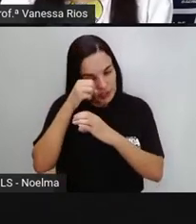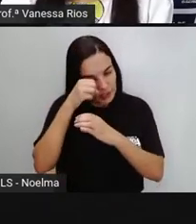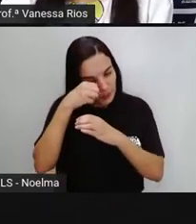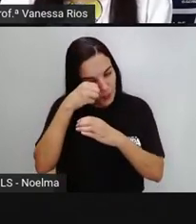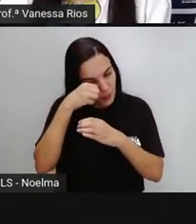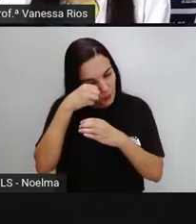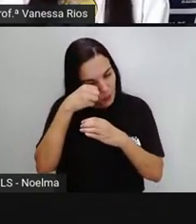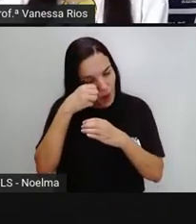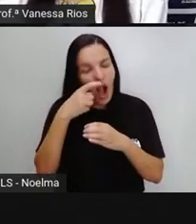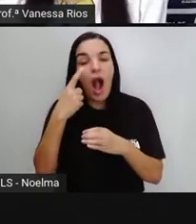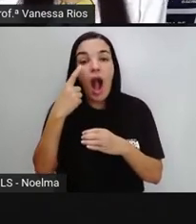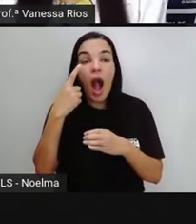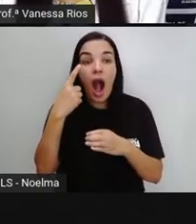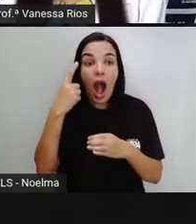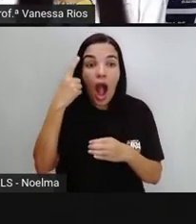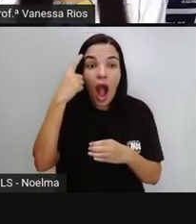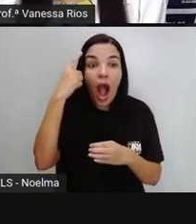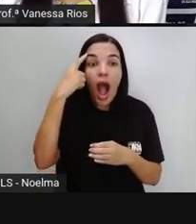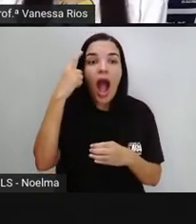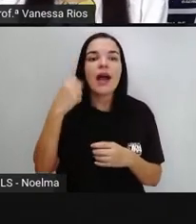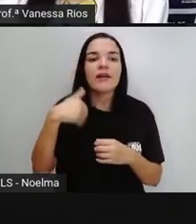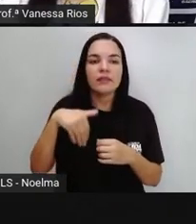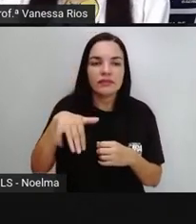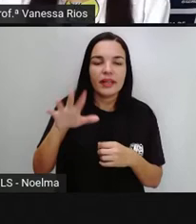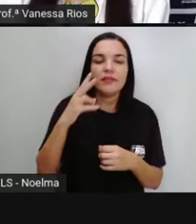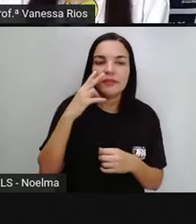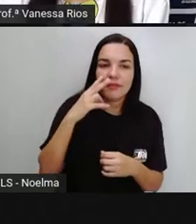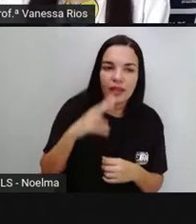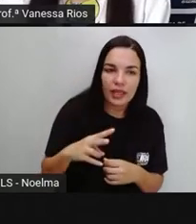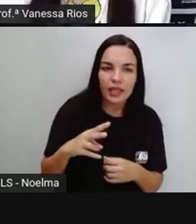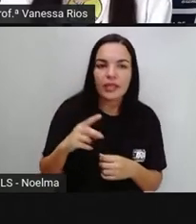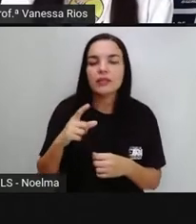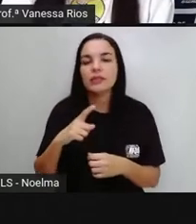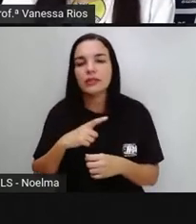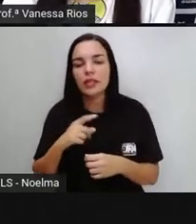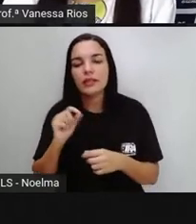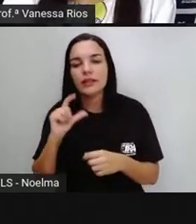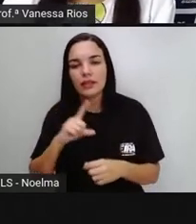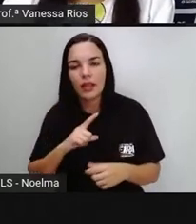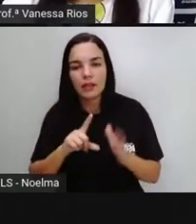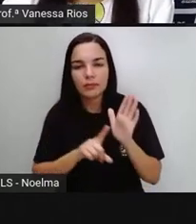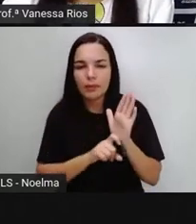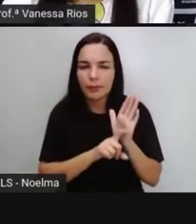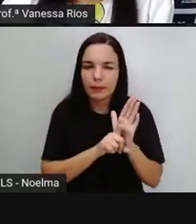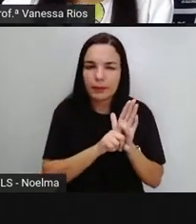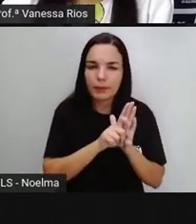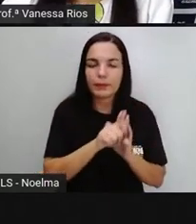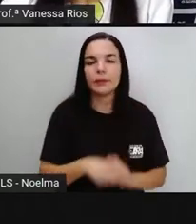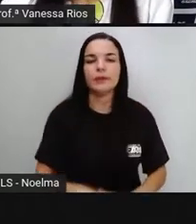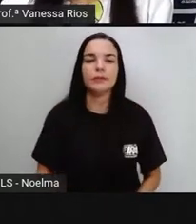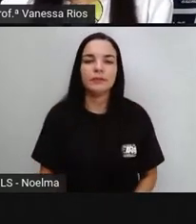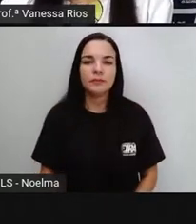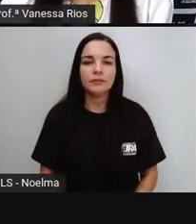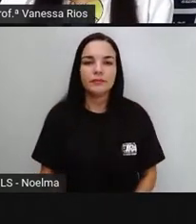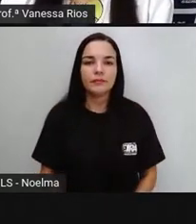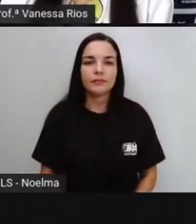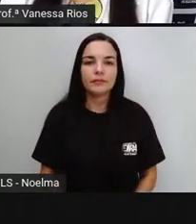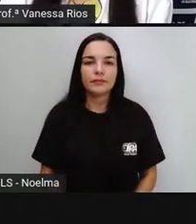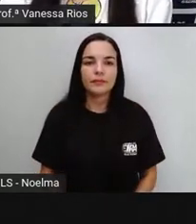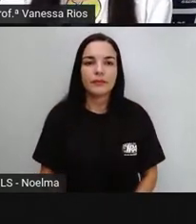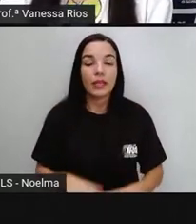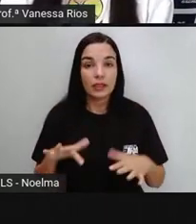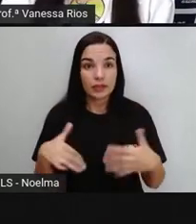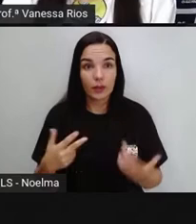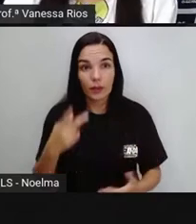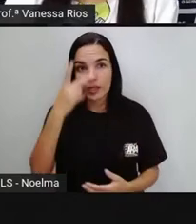partículas ou esses micro-organismos são identificados justamente por esse aparelho. E aí as